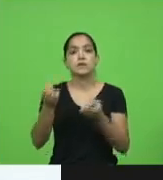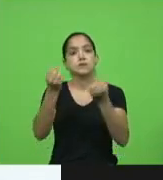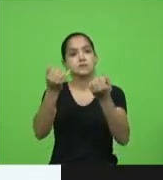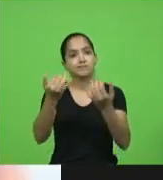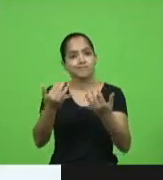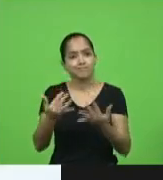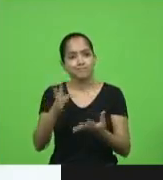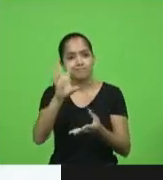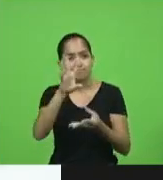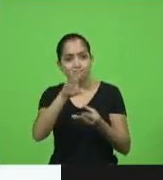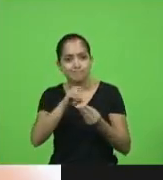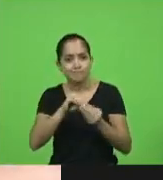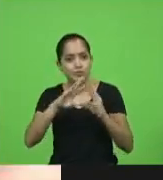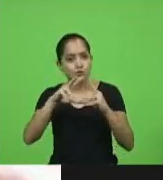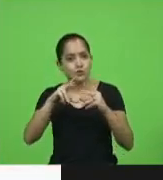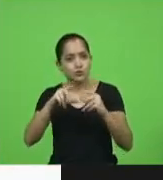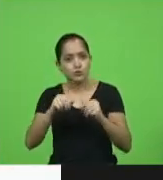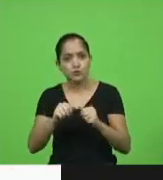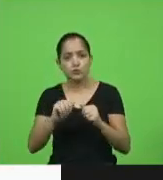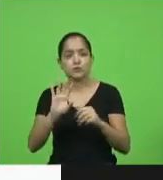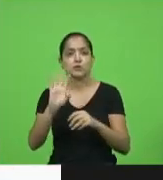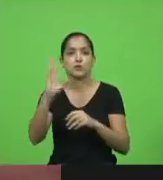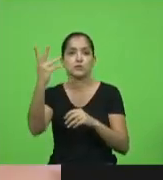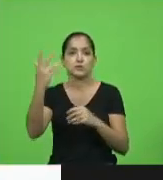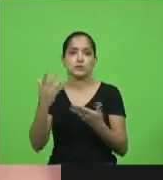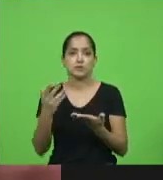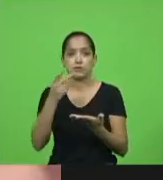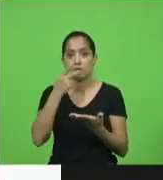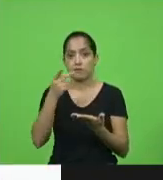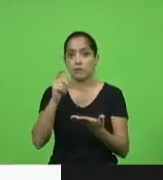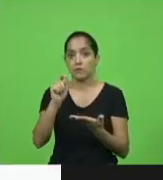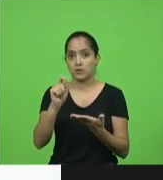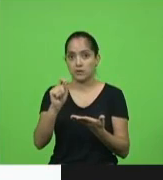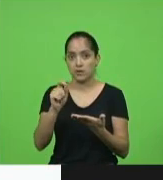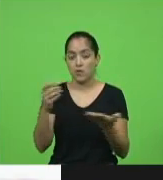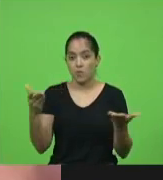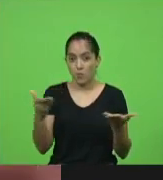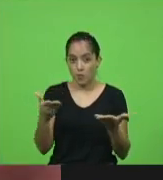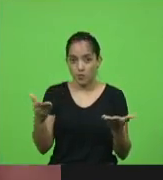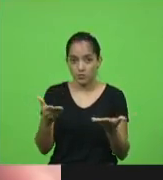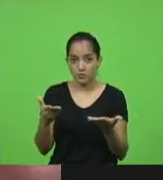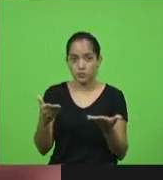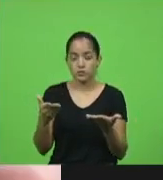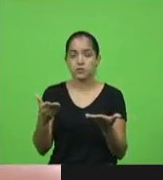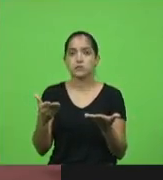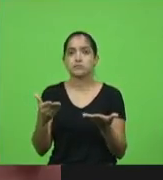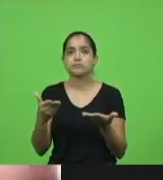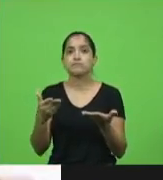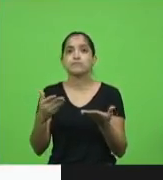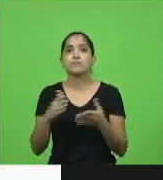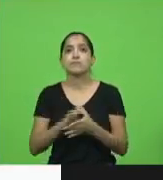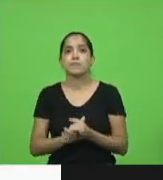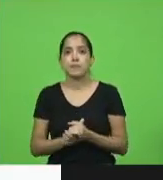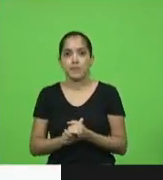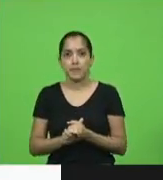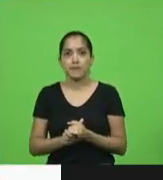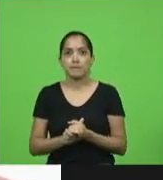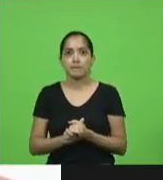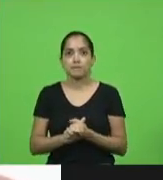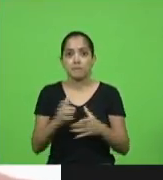resume bem toda essa situação. Diz ele, hoje em dia, a maior parte dos